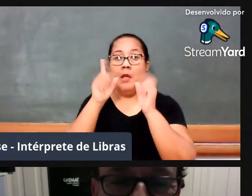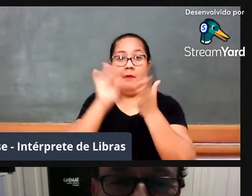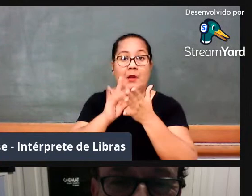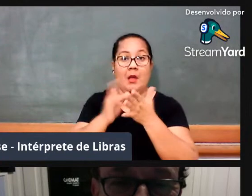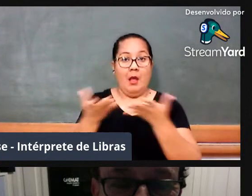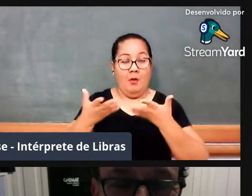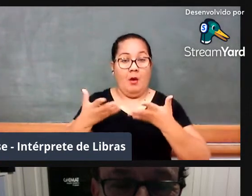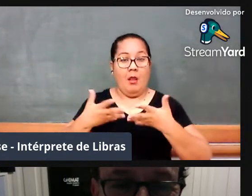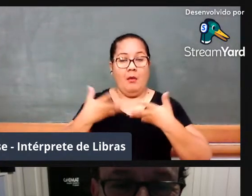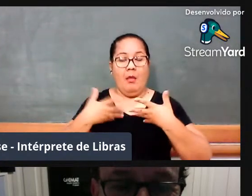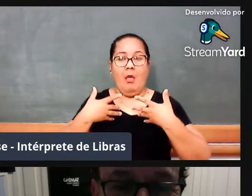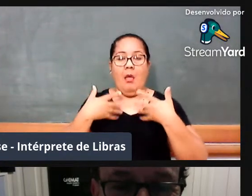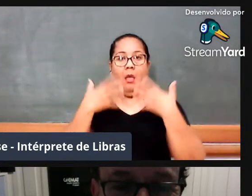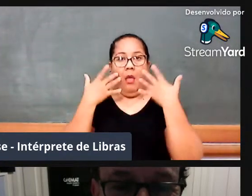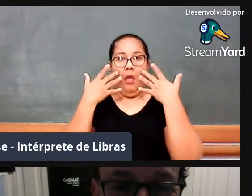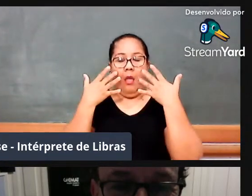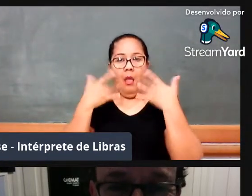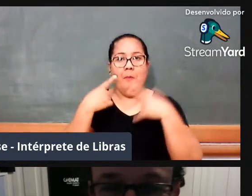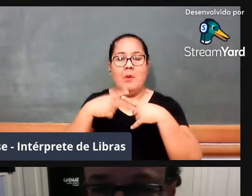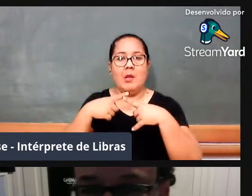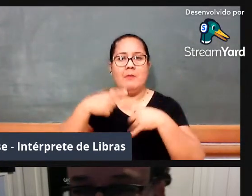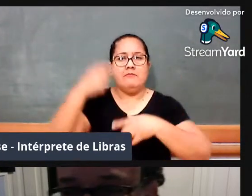a participação, né,